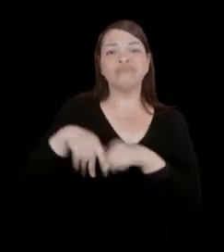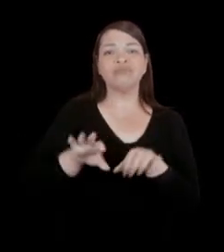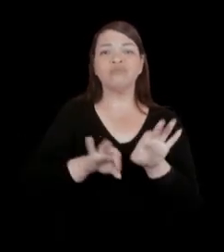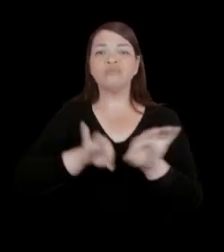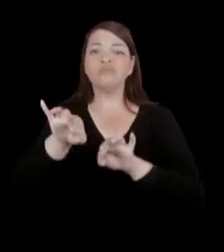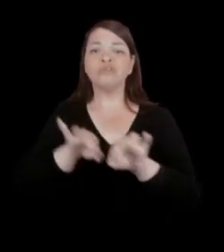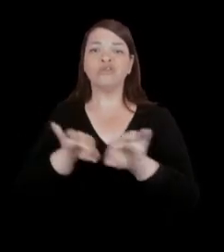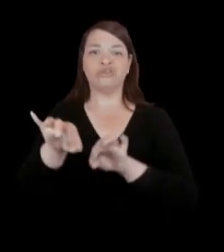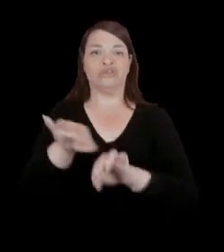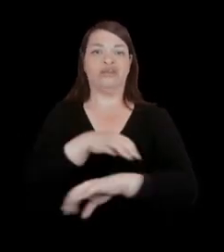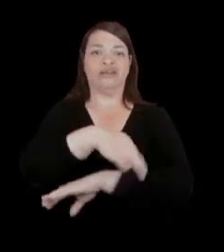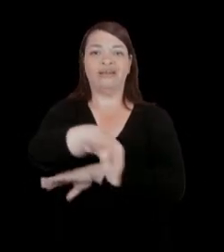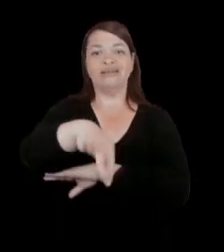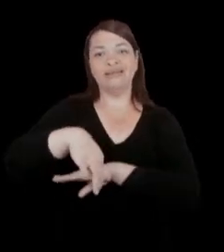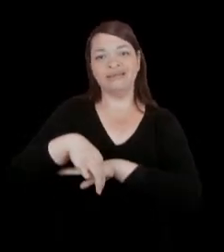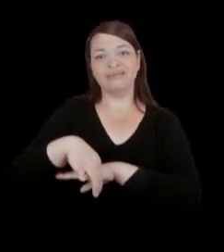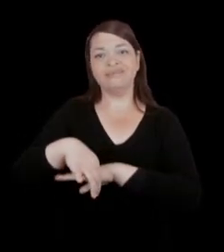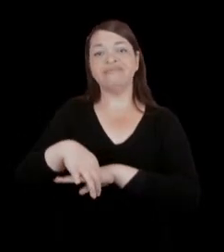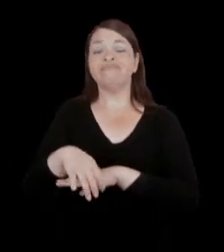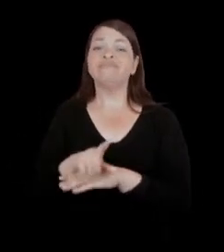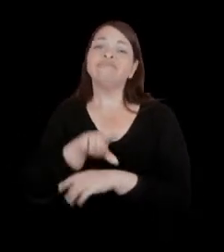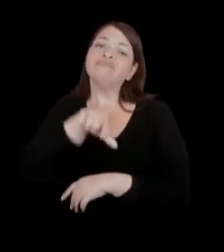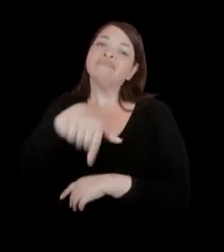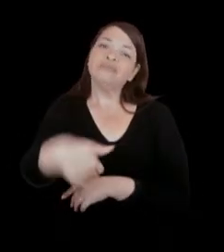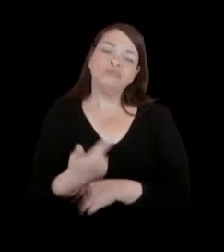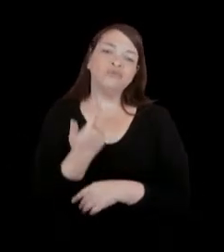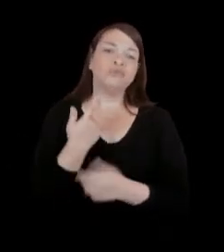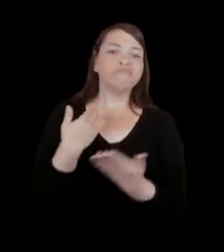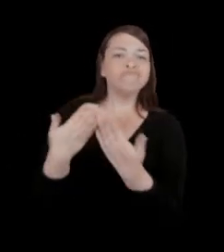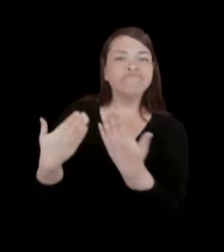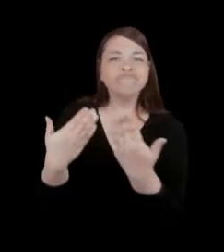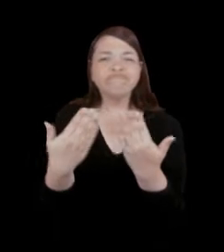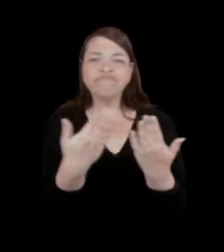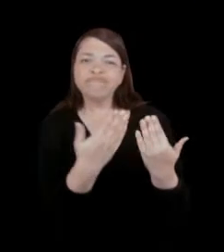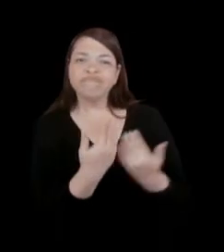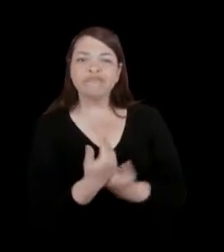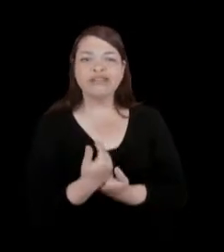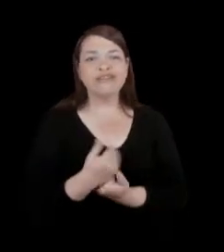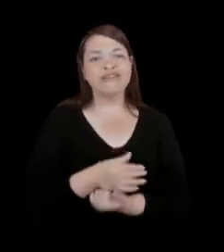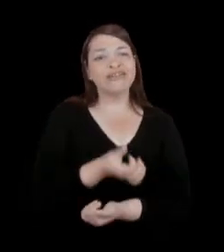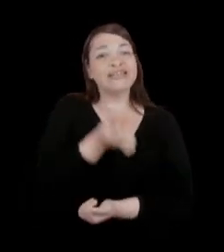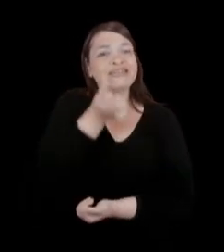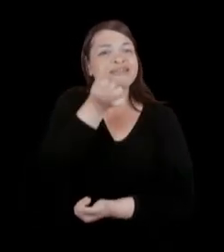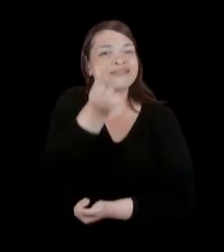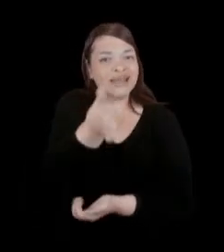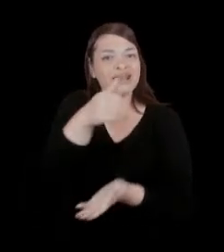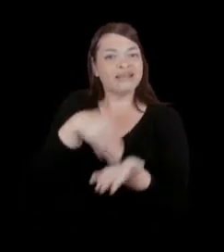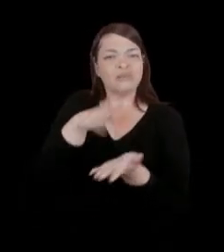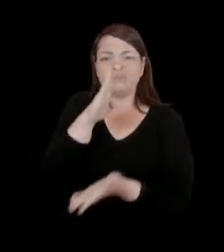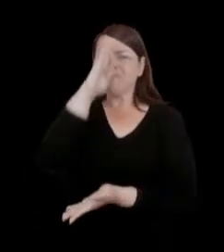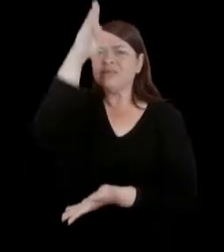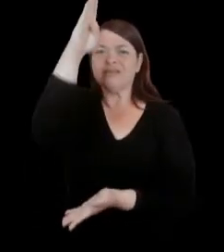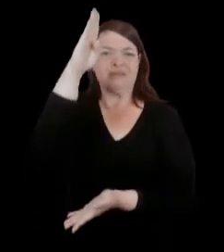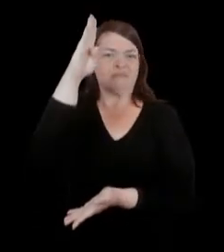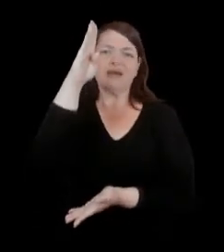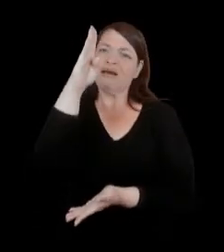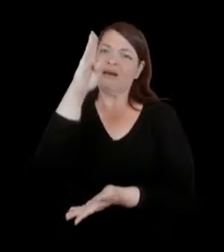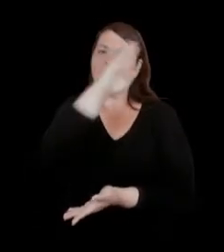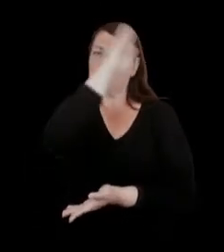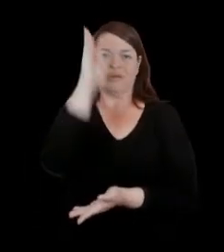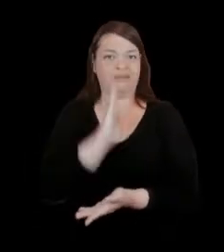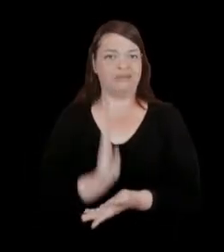de arquitetura. Então, depois de falar com seis de alguns dos principais escritórios que a gente